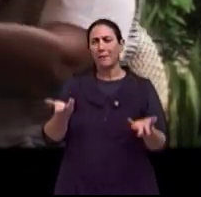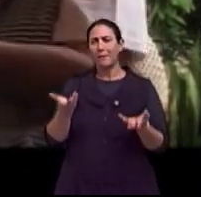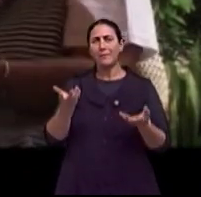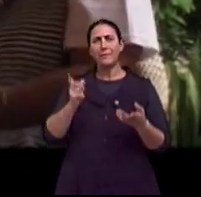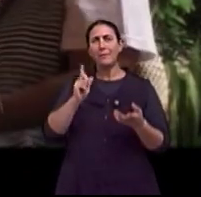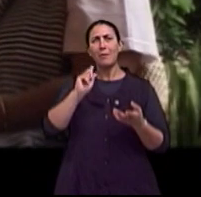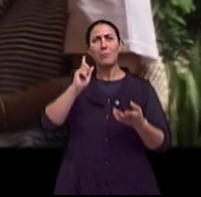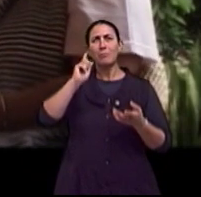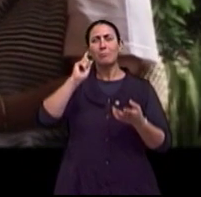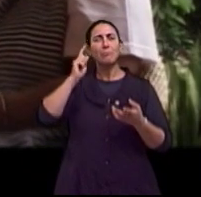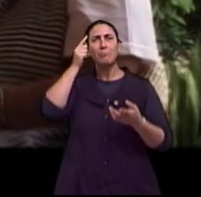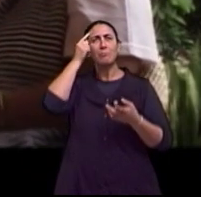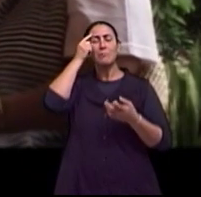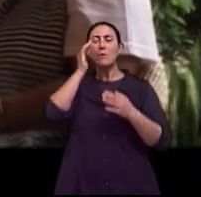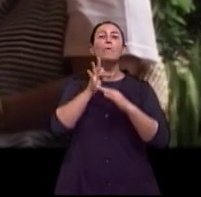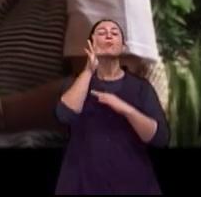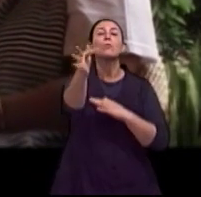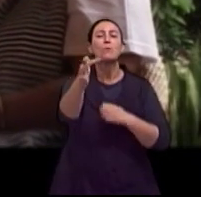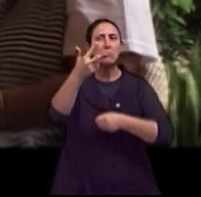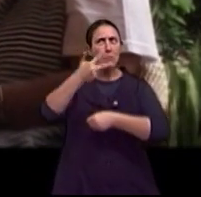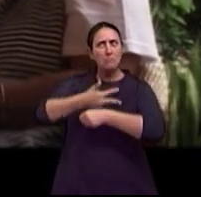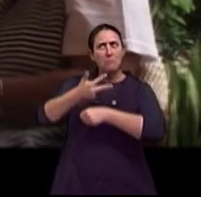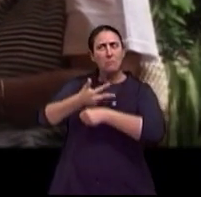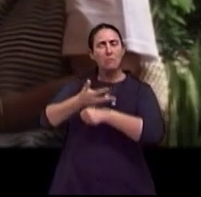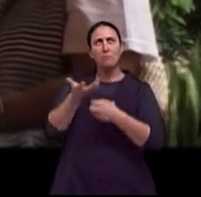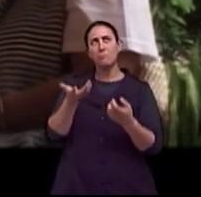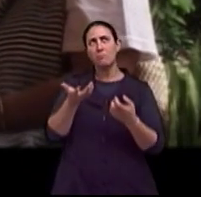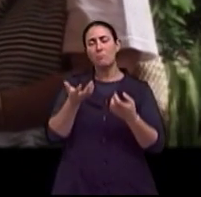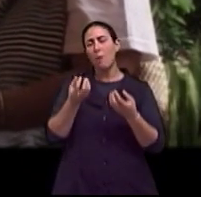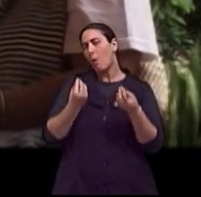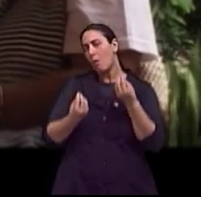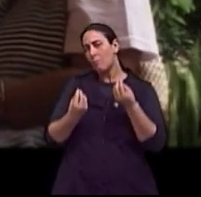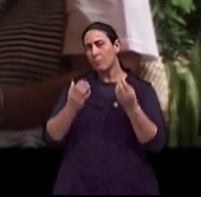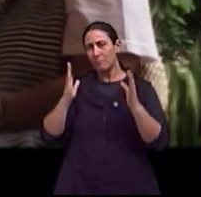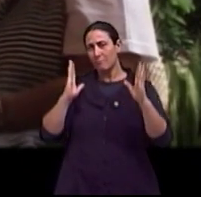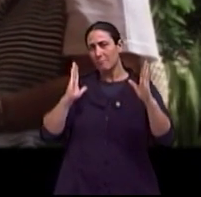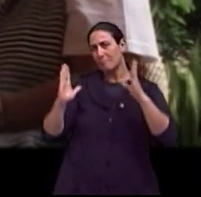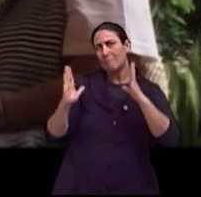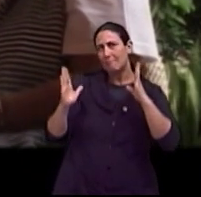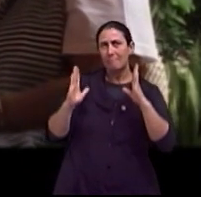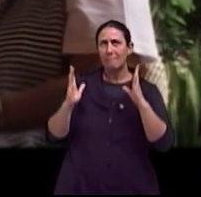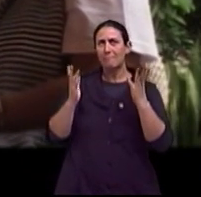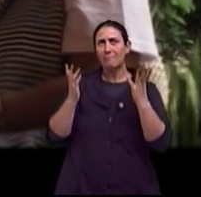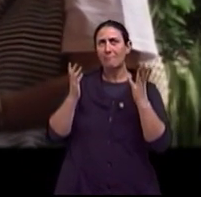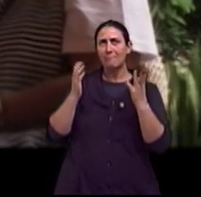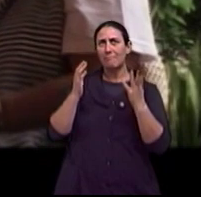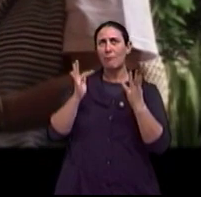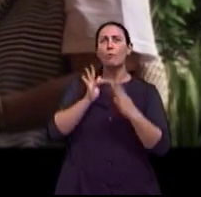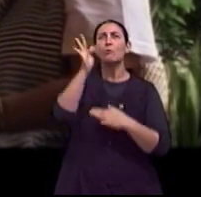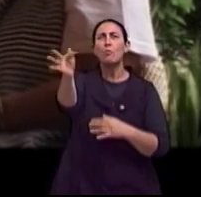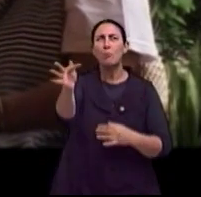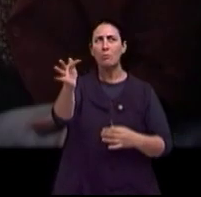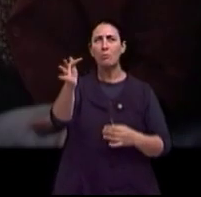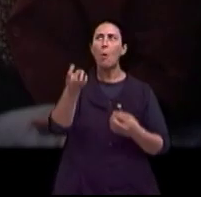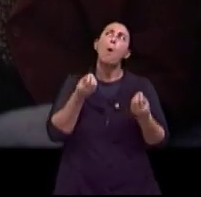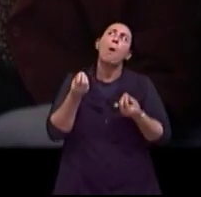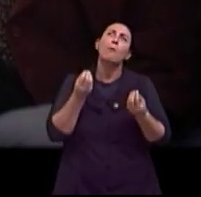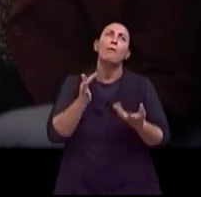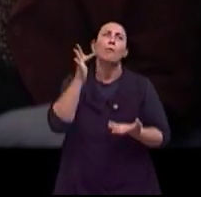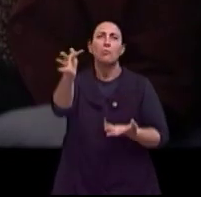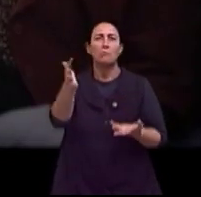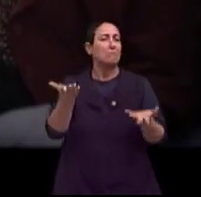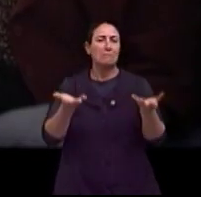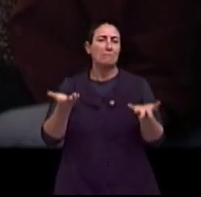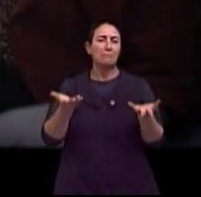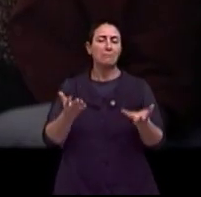a terceira idade, essa fase, não se pensa nisso, como será. E eu